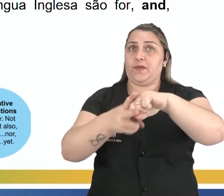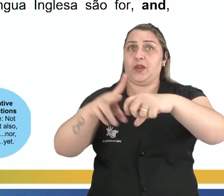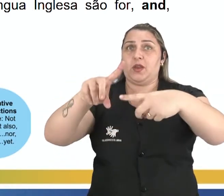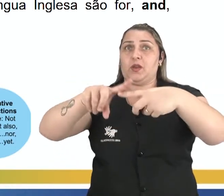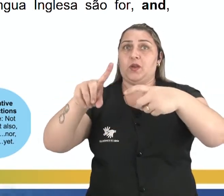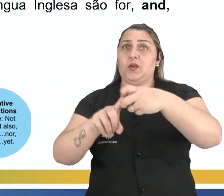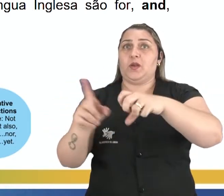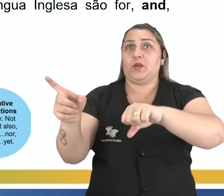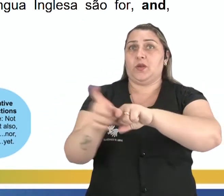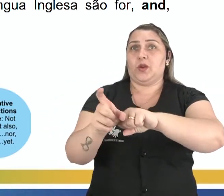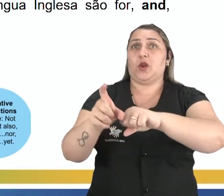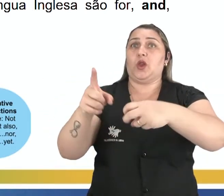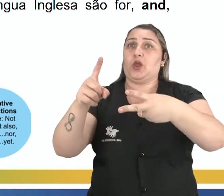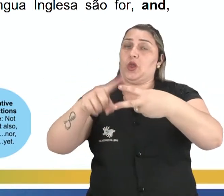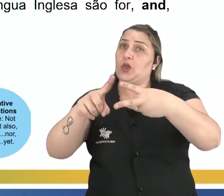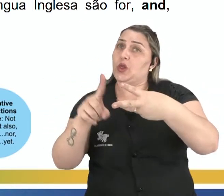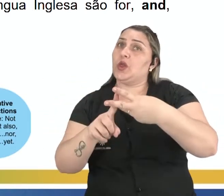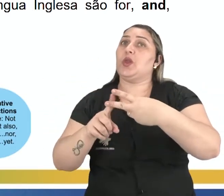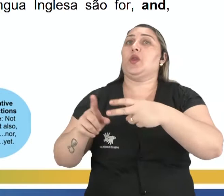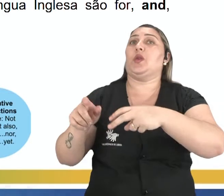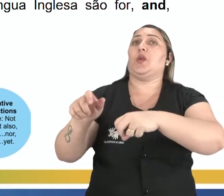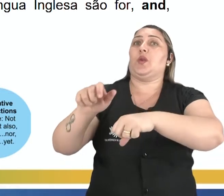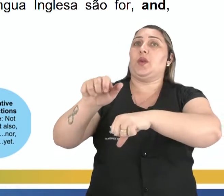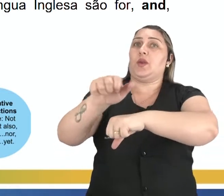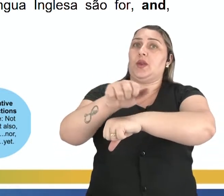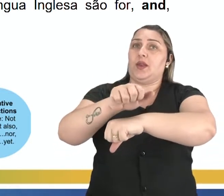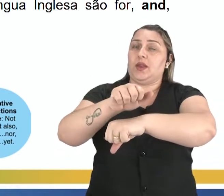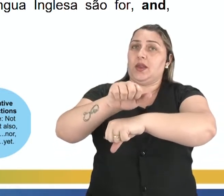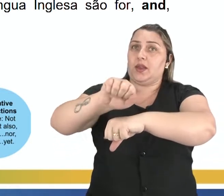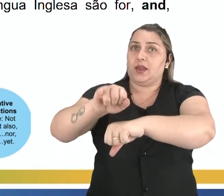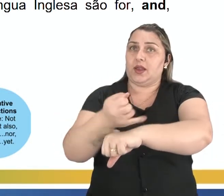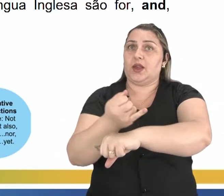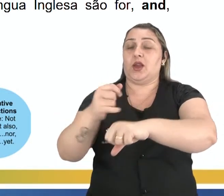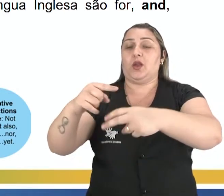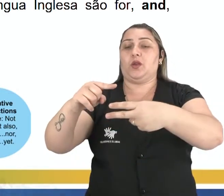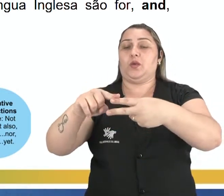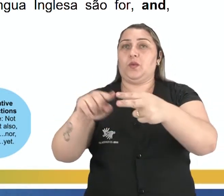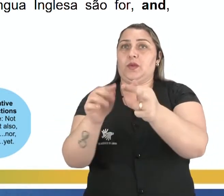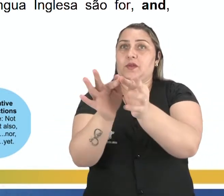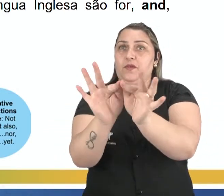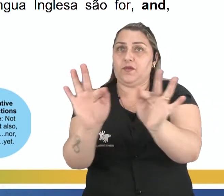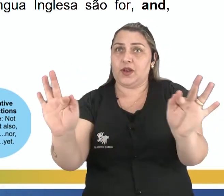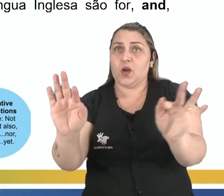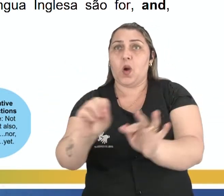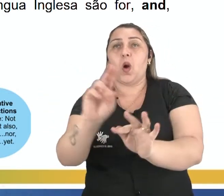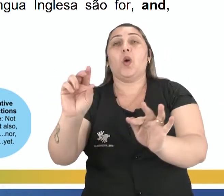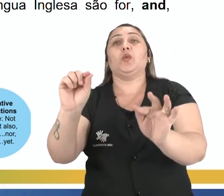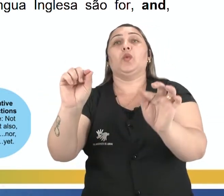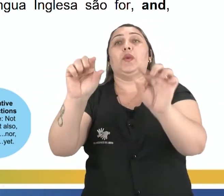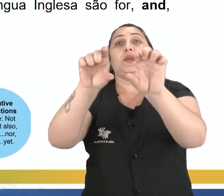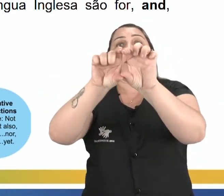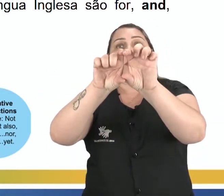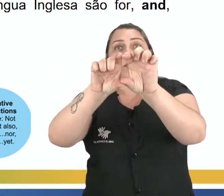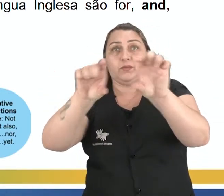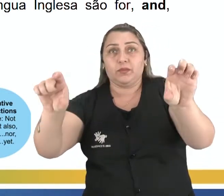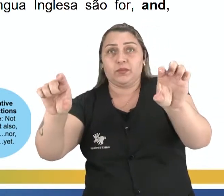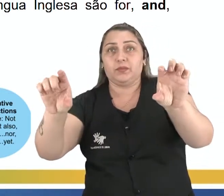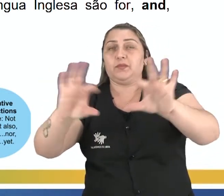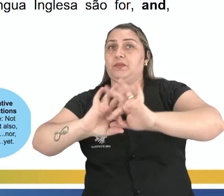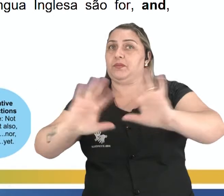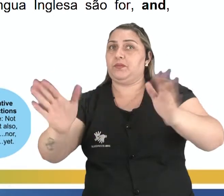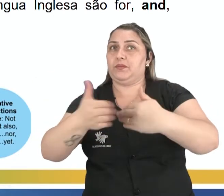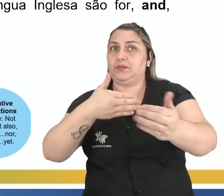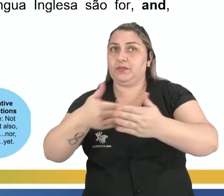dois substantivos, dois adjetivos, duas frases ou duas orações independentes.